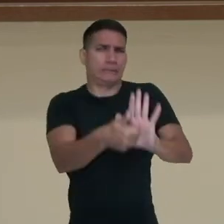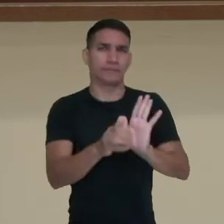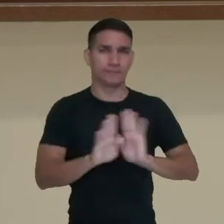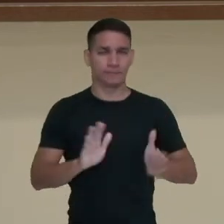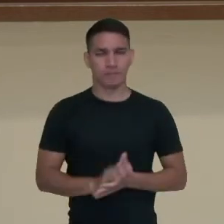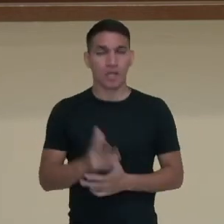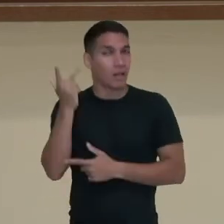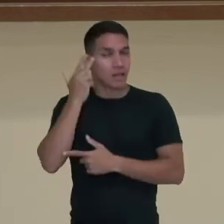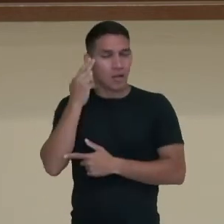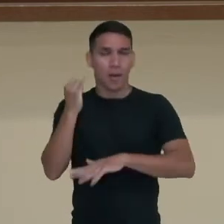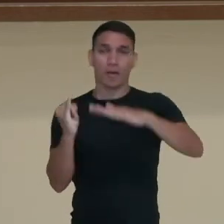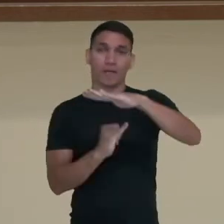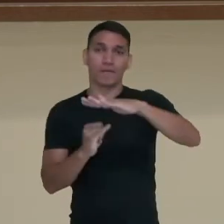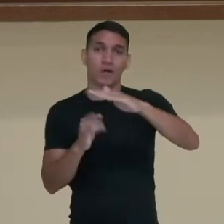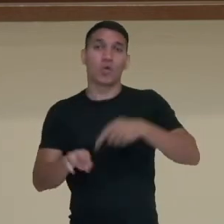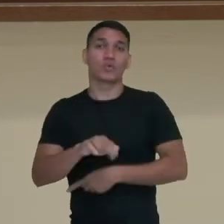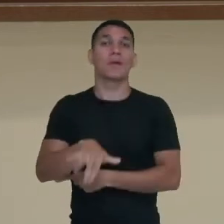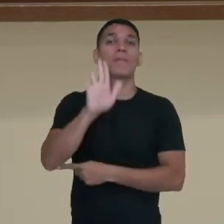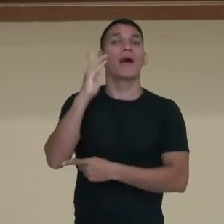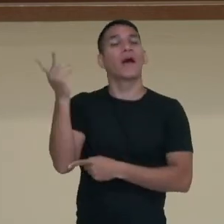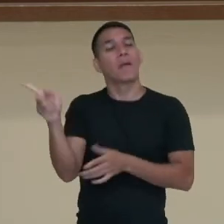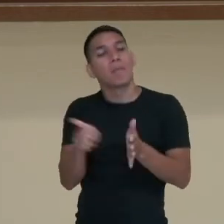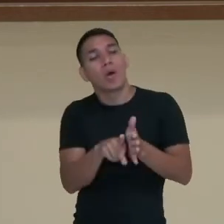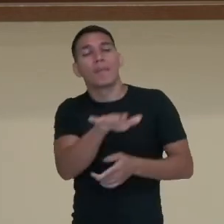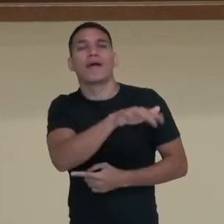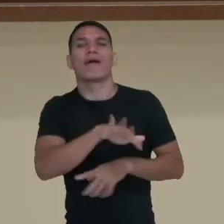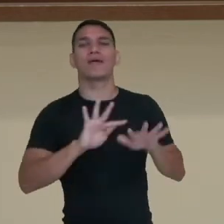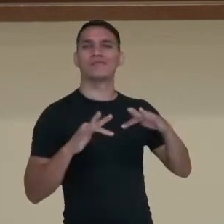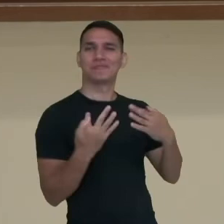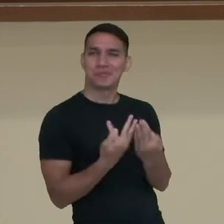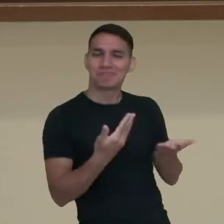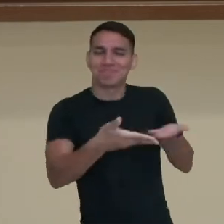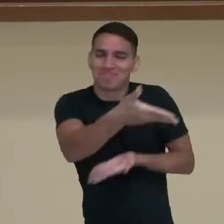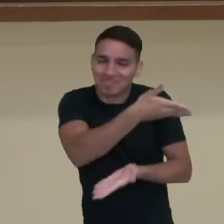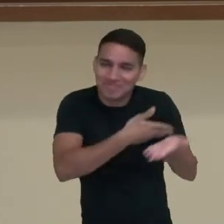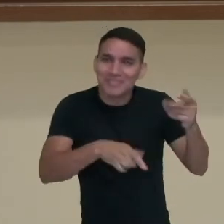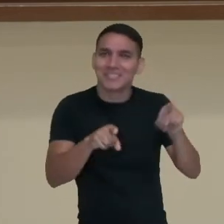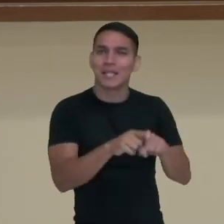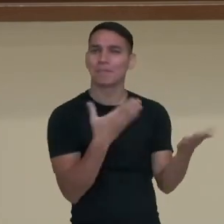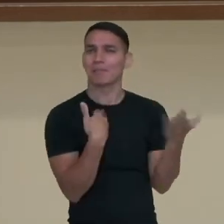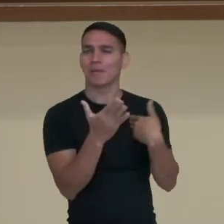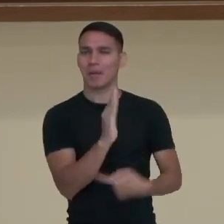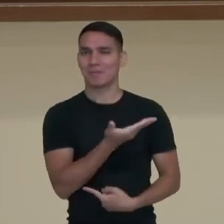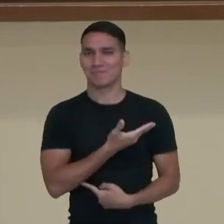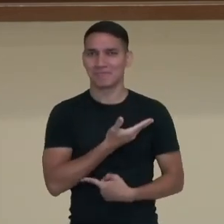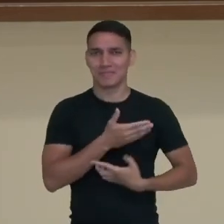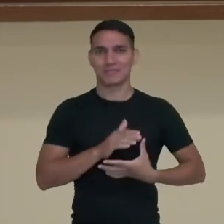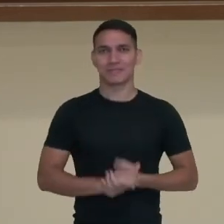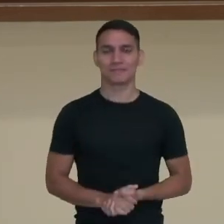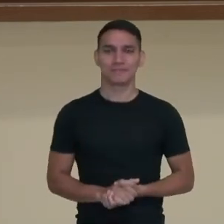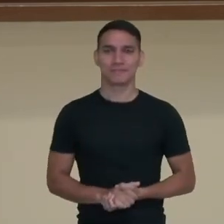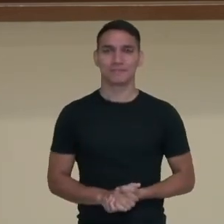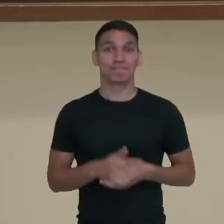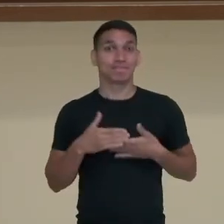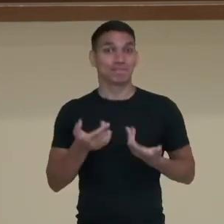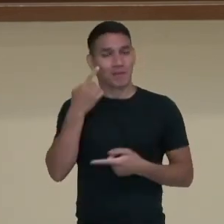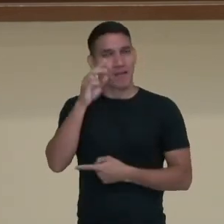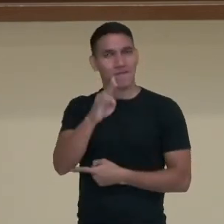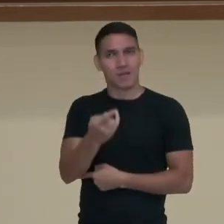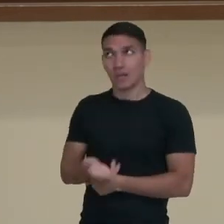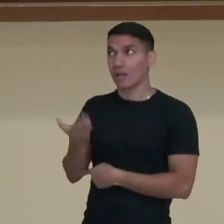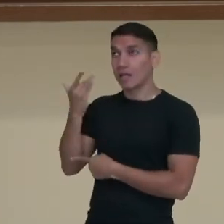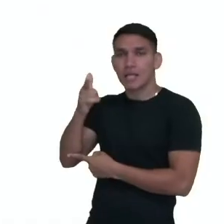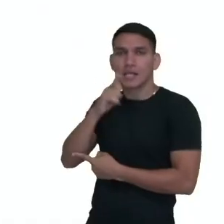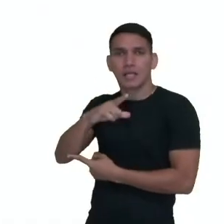linguagem informal que é utilizada aí nos ambientes familiares, nos diálogos com os colegas, certo? Então, vejam,